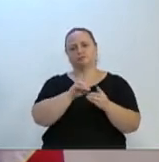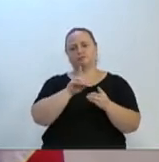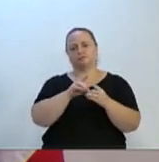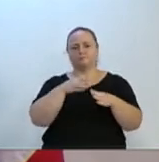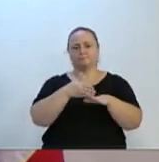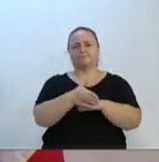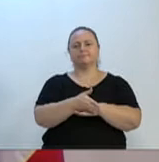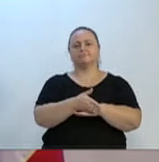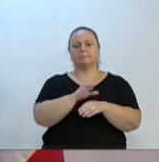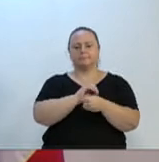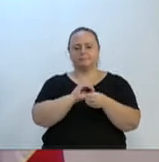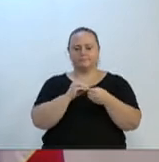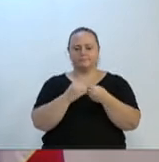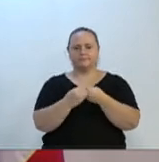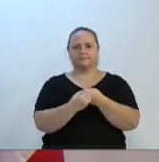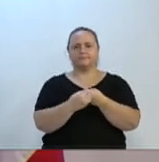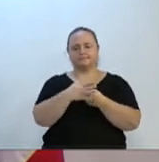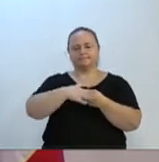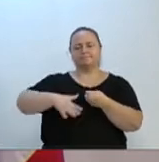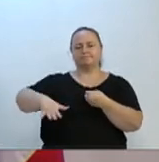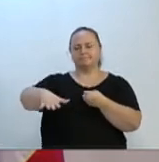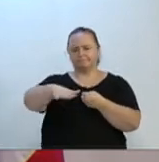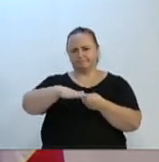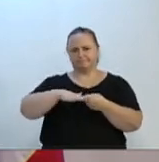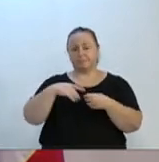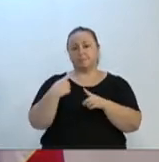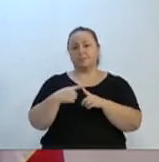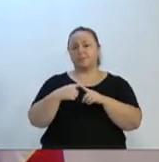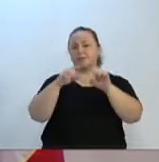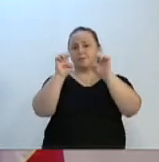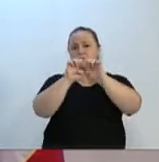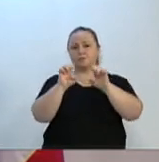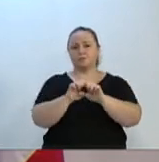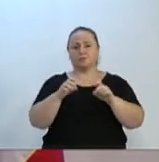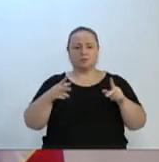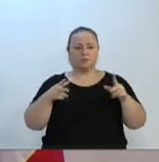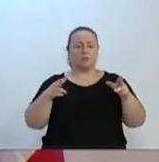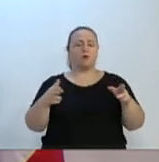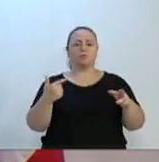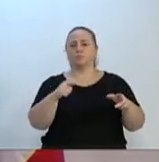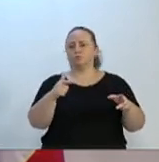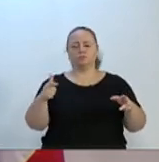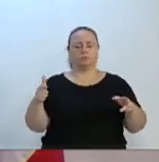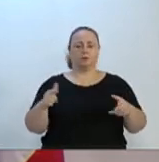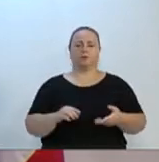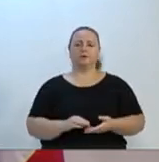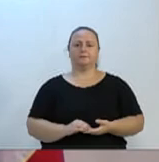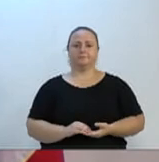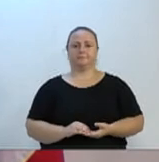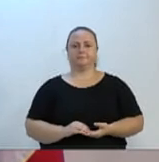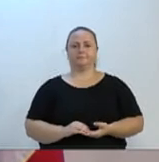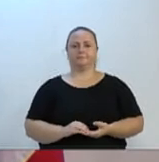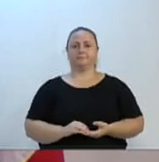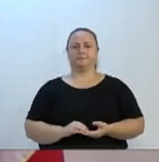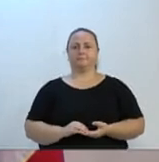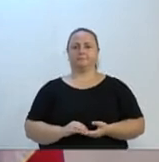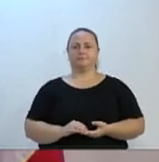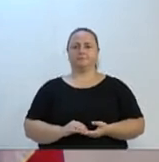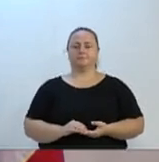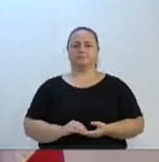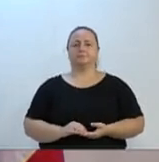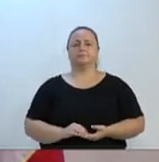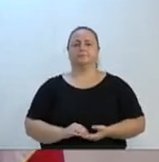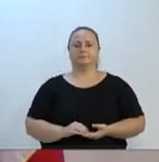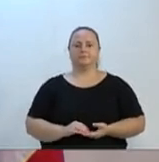outros municípios que não têm uma estrutura hospitalar como o nosso Hospital Santo Antônio. E, por isso, mais uma